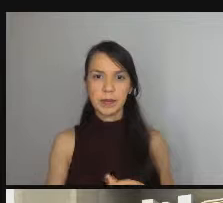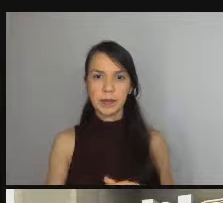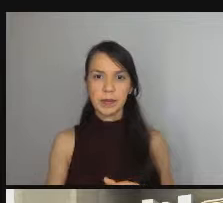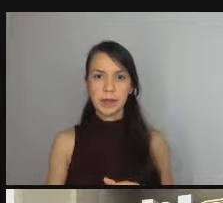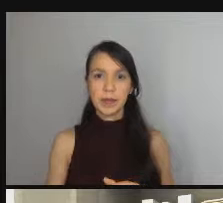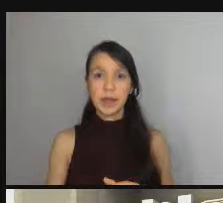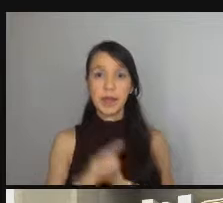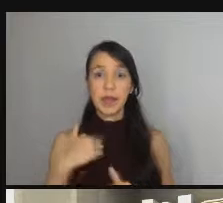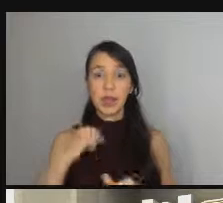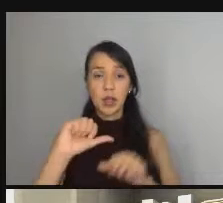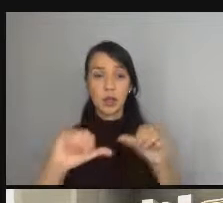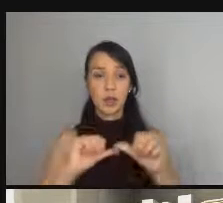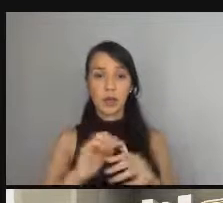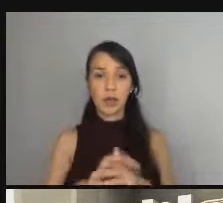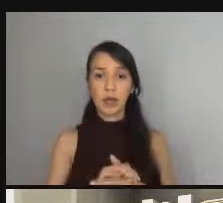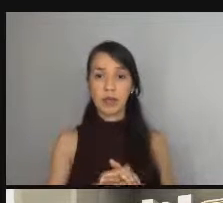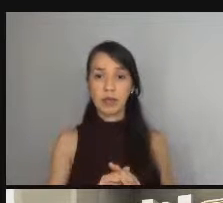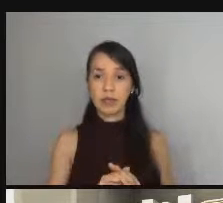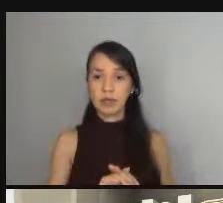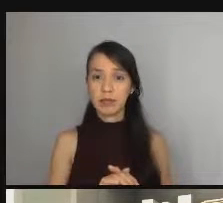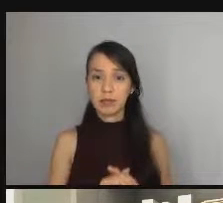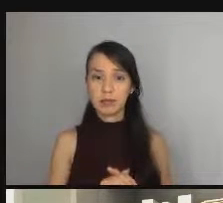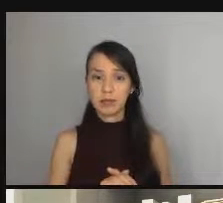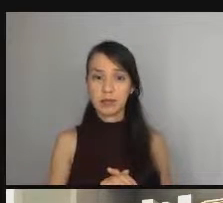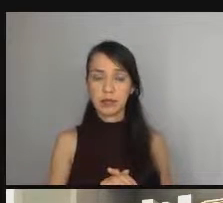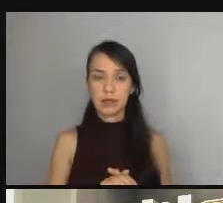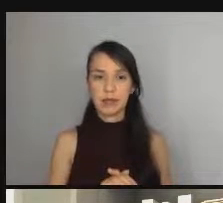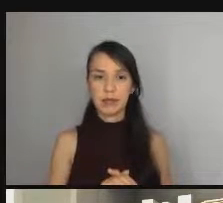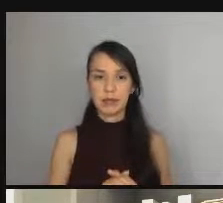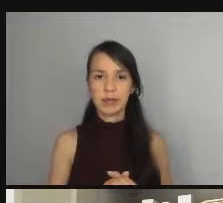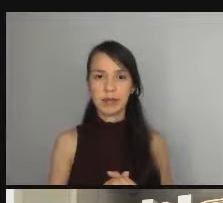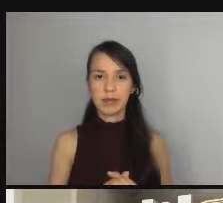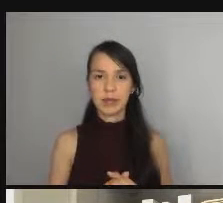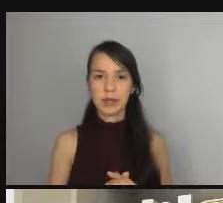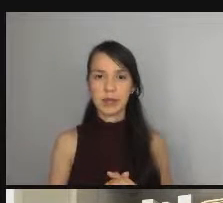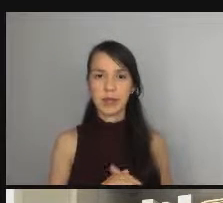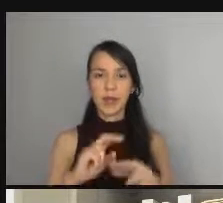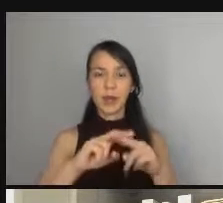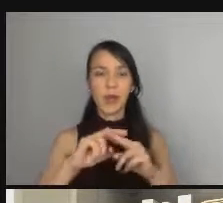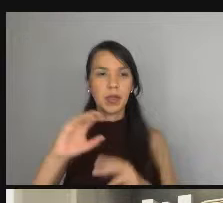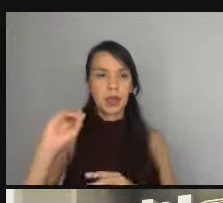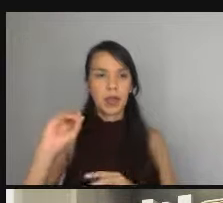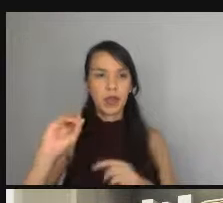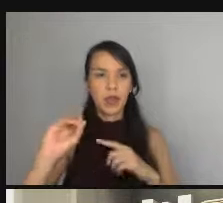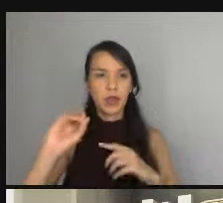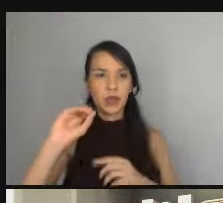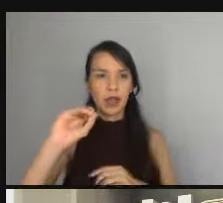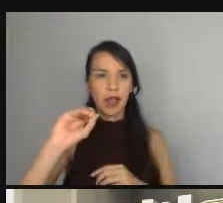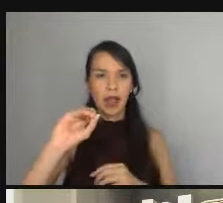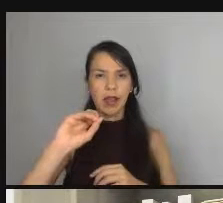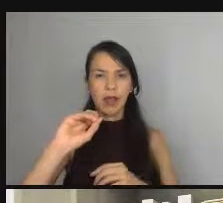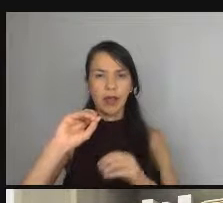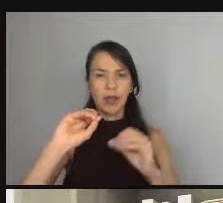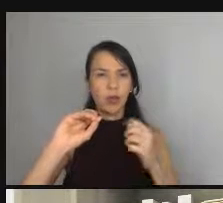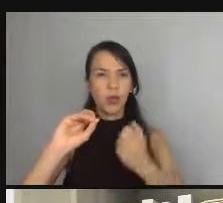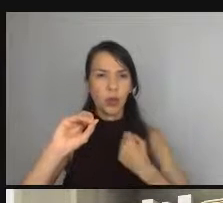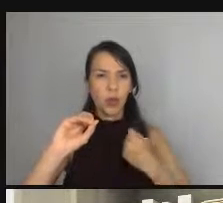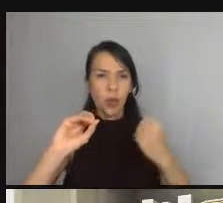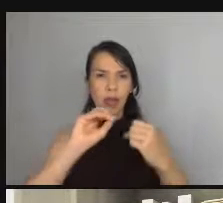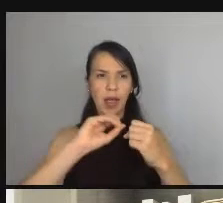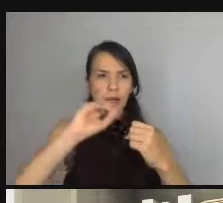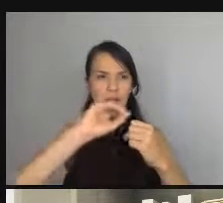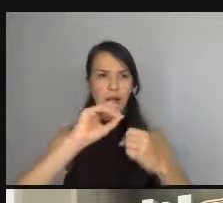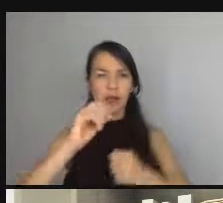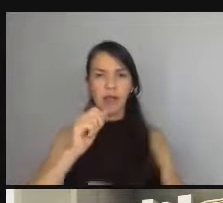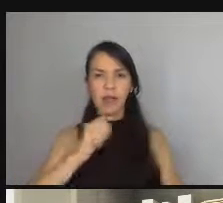e aí mudou o action essa é a parte legal por causa do zero né levou o número a zero o resultado é um qualquer número